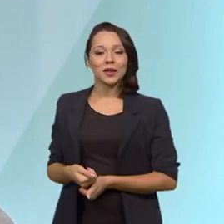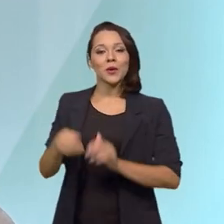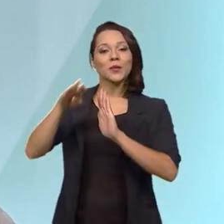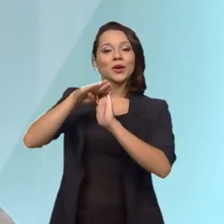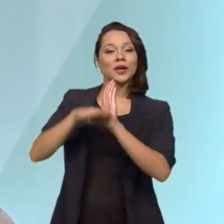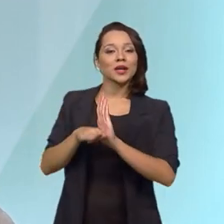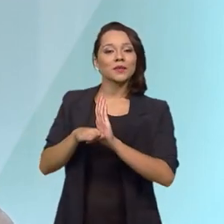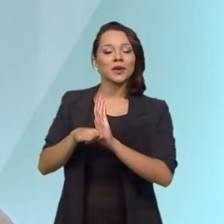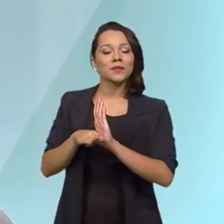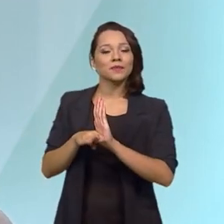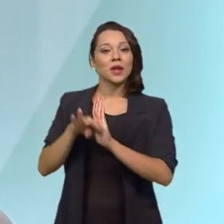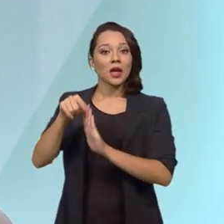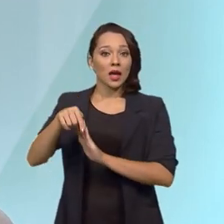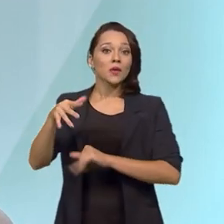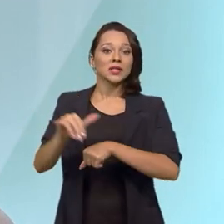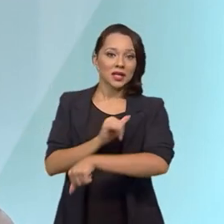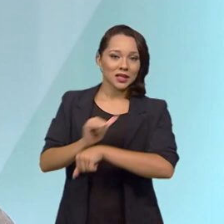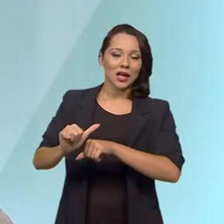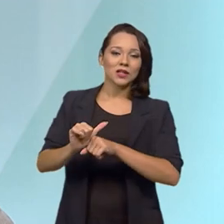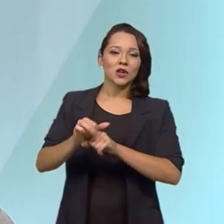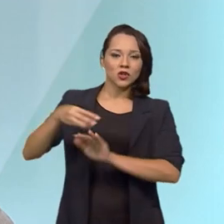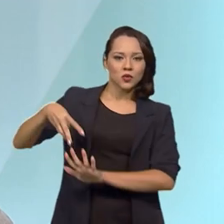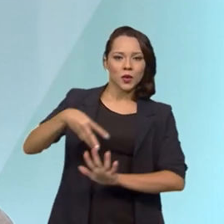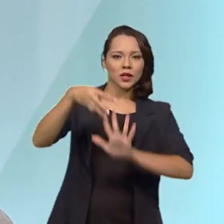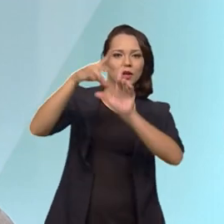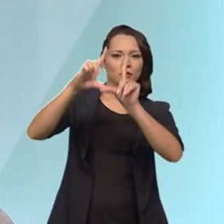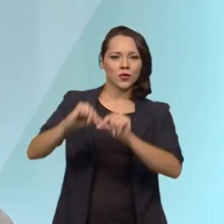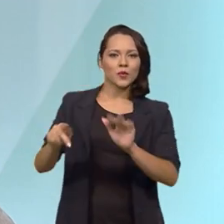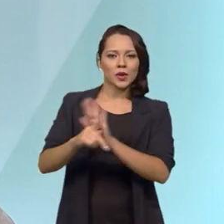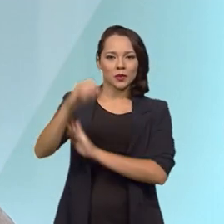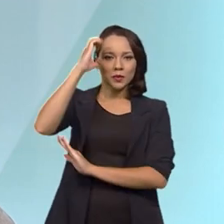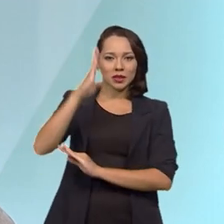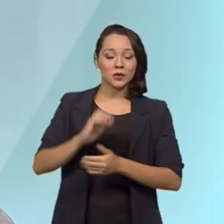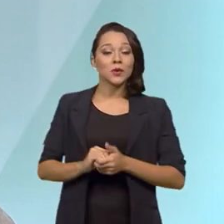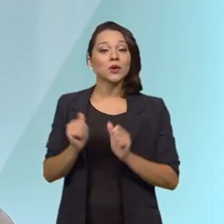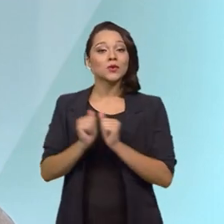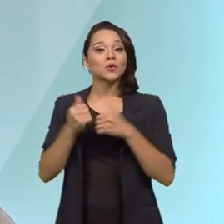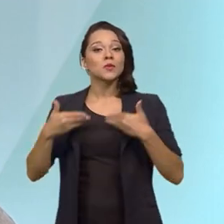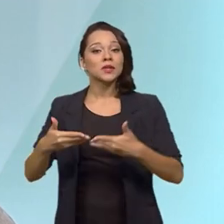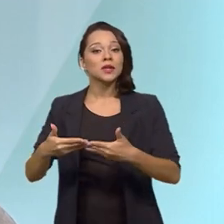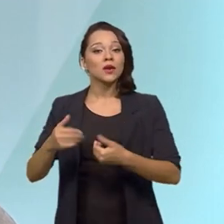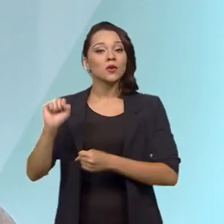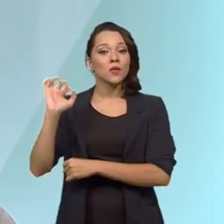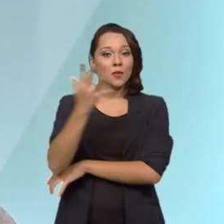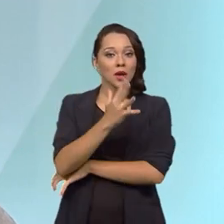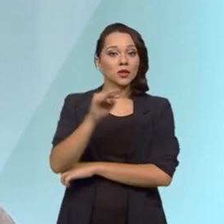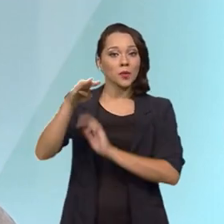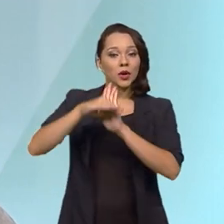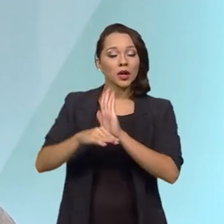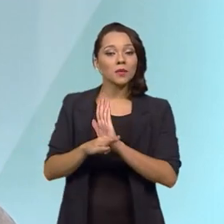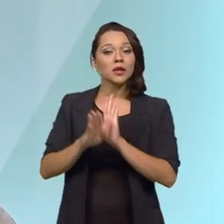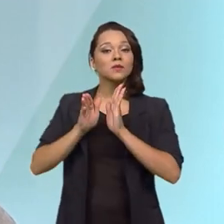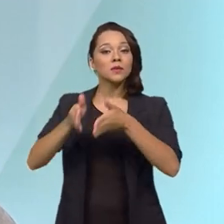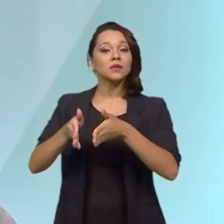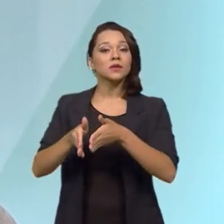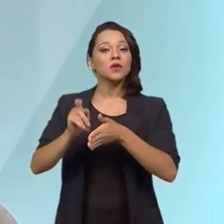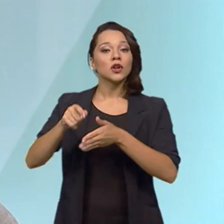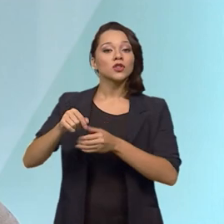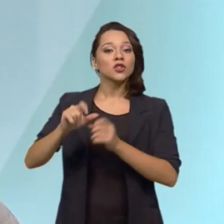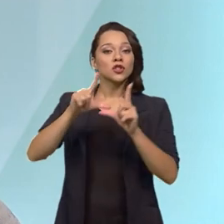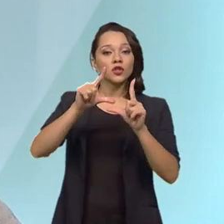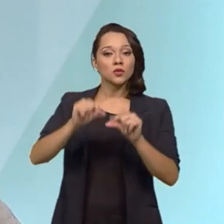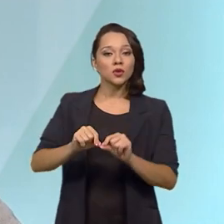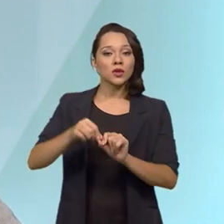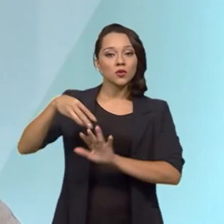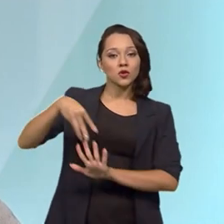estratégia de redução de metano brasileiro e o Ministério do Meio Ambiente lança um programa específico de redução de metano